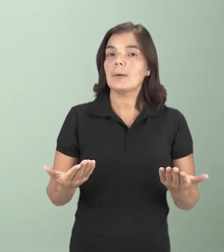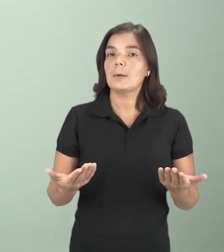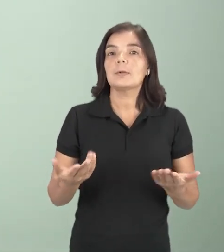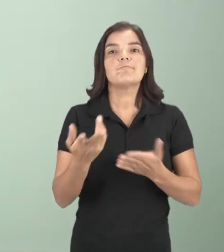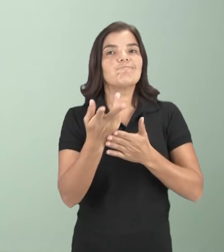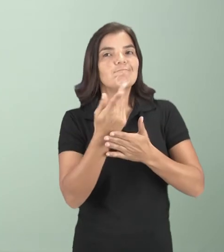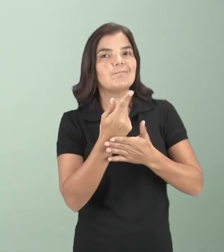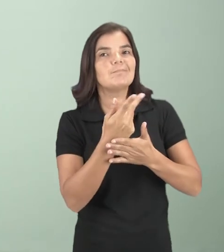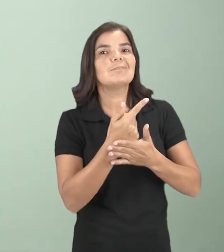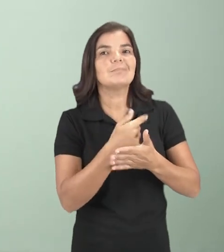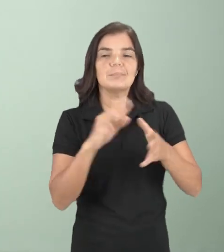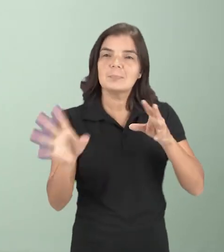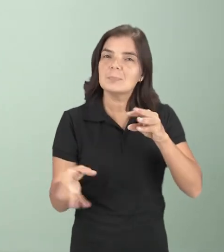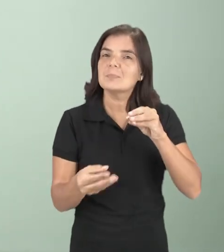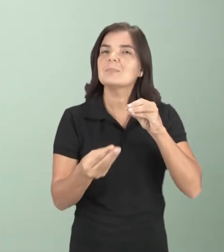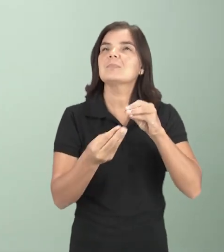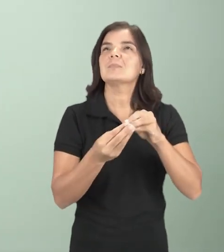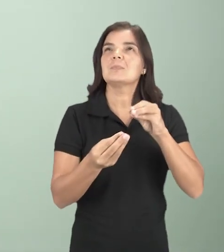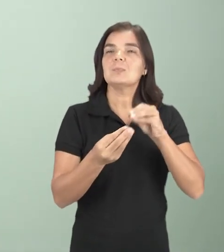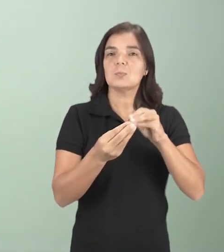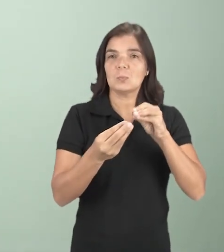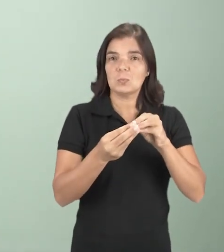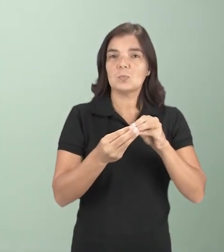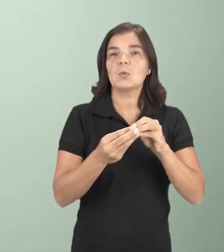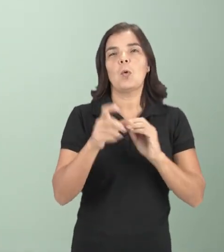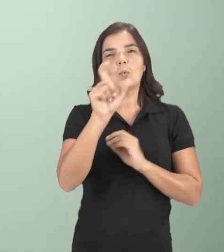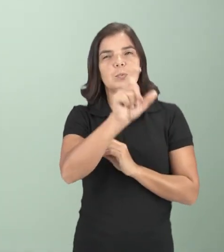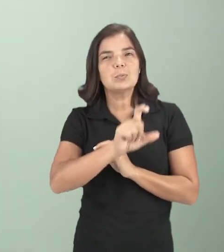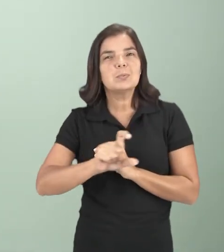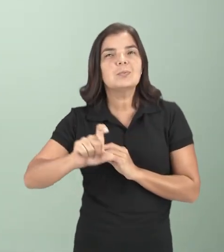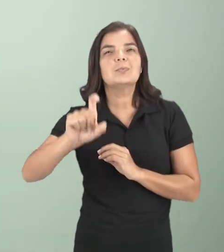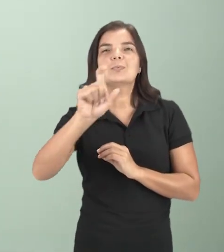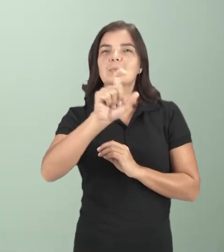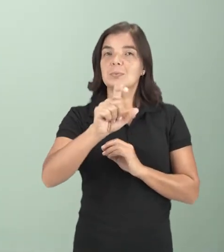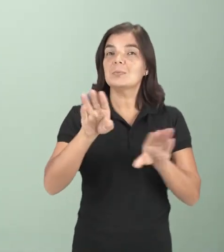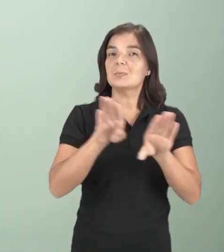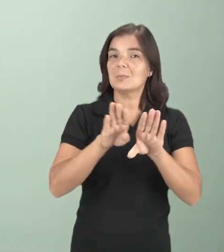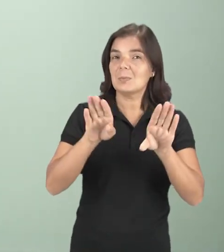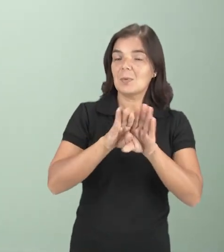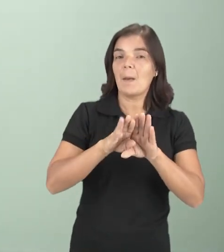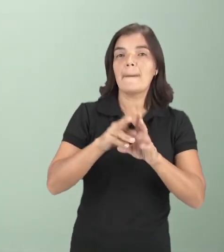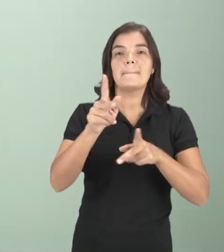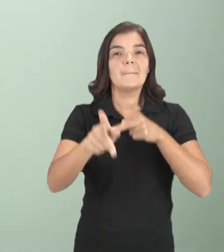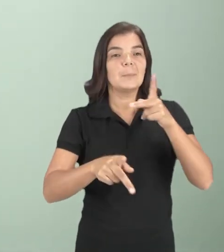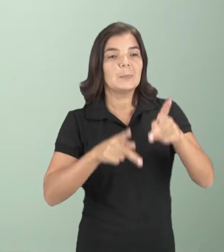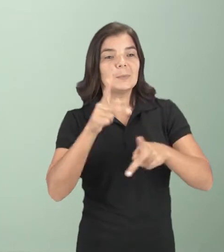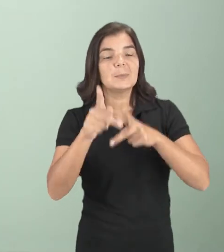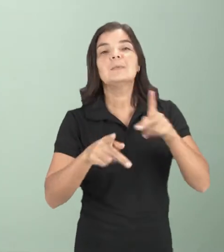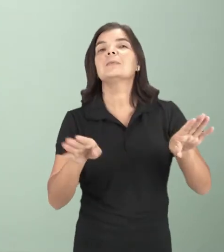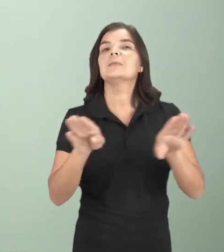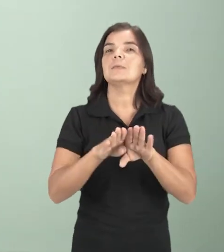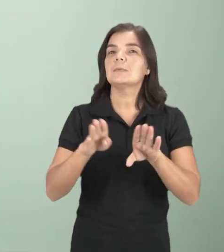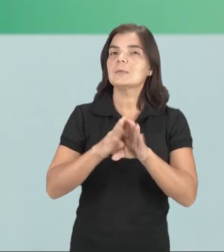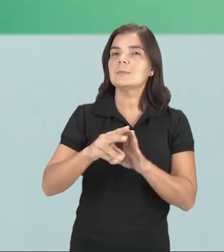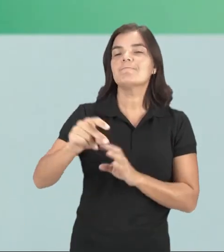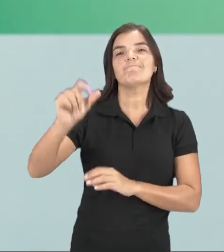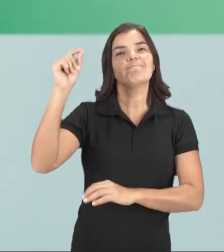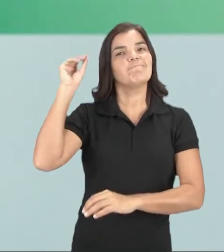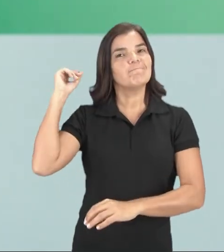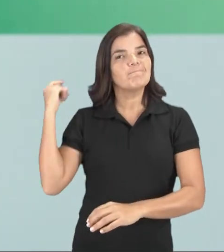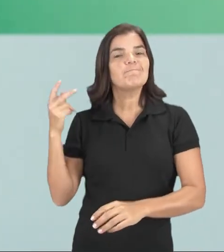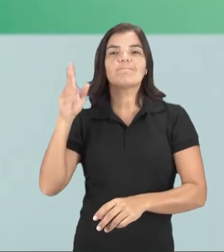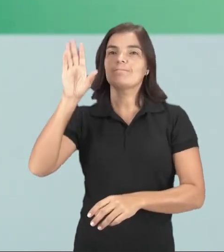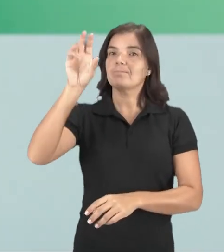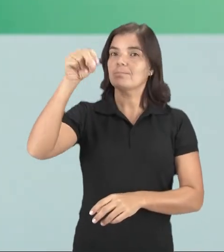a arte integrada, trazendo o grafite para a cultura popular, tradicional, nordestina.